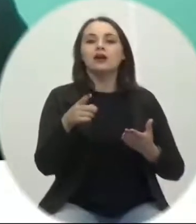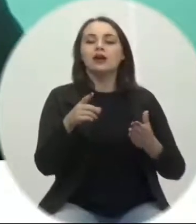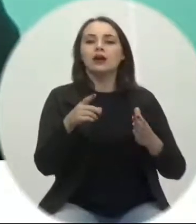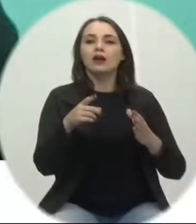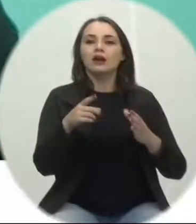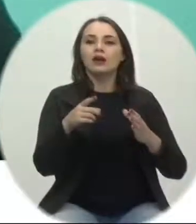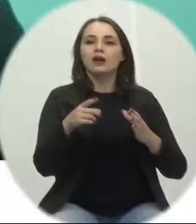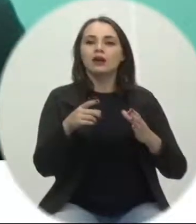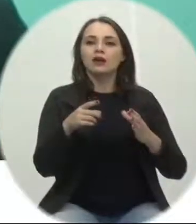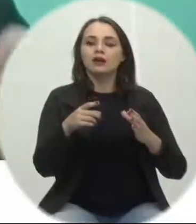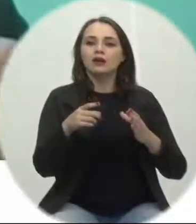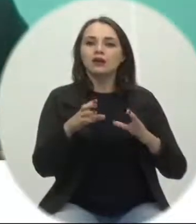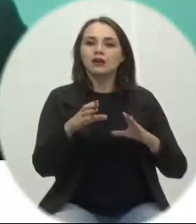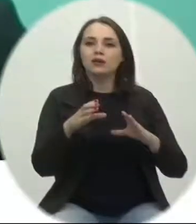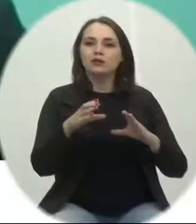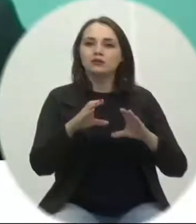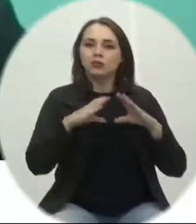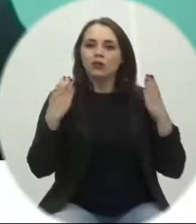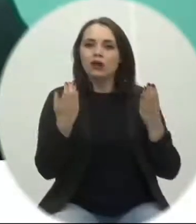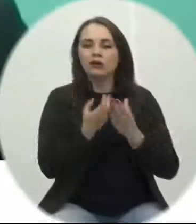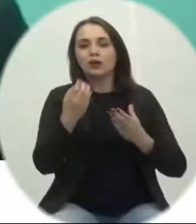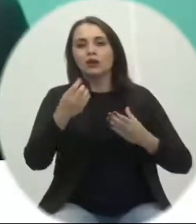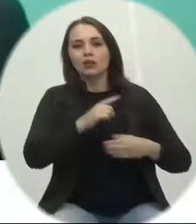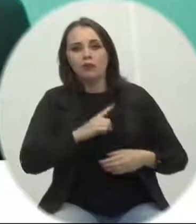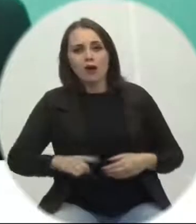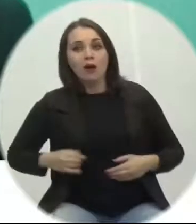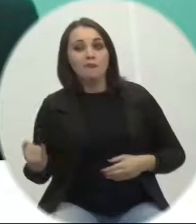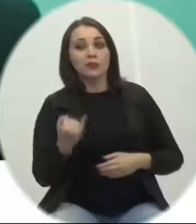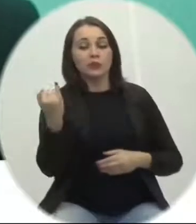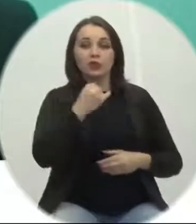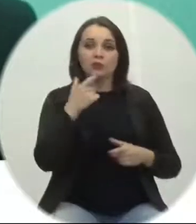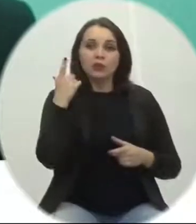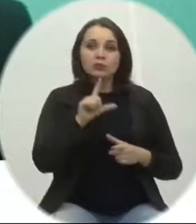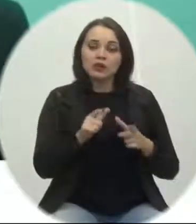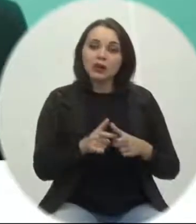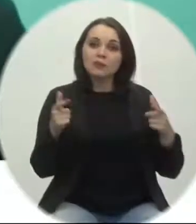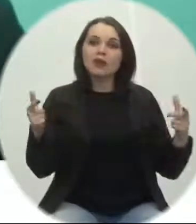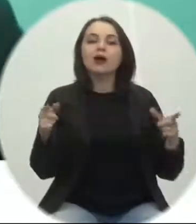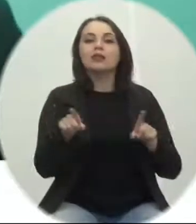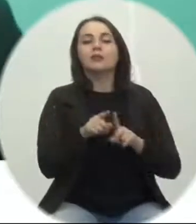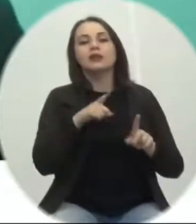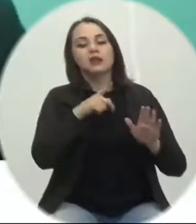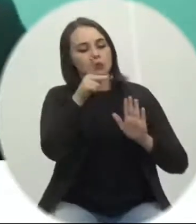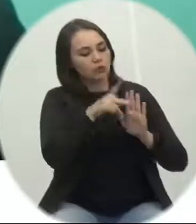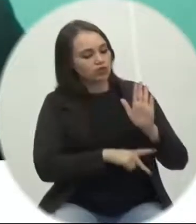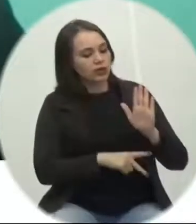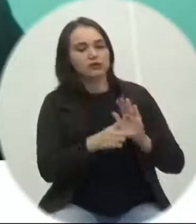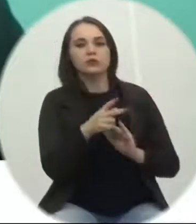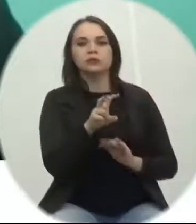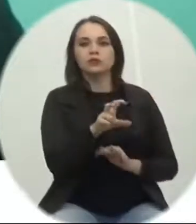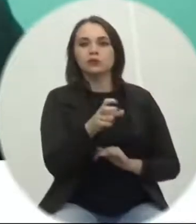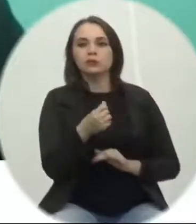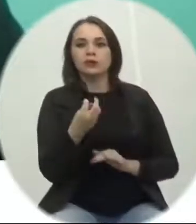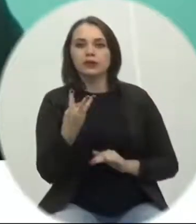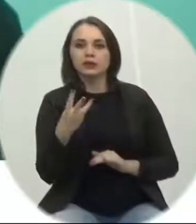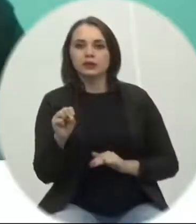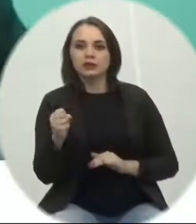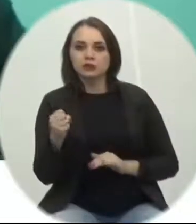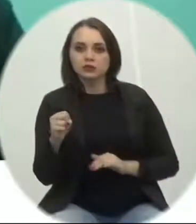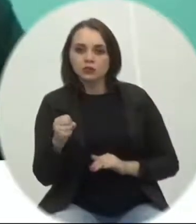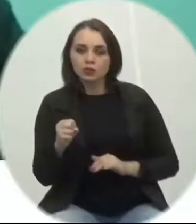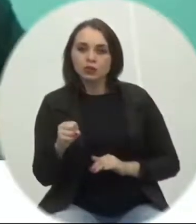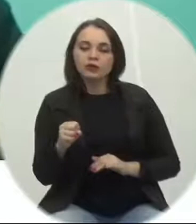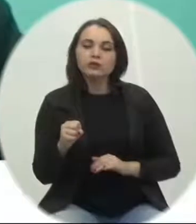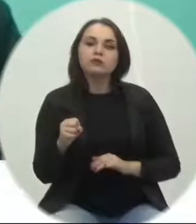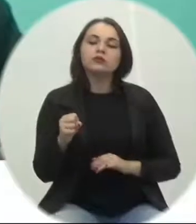bastante importante para poder ampliar além disso também tem o projeto 5638 de 2020 que socorra o setor de eventos